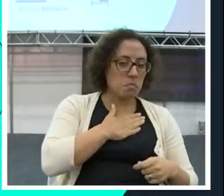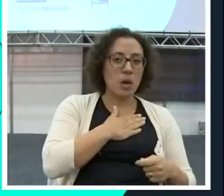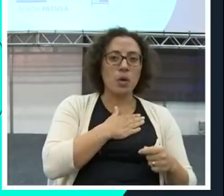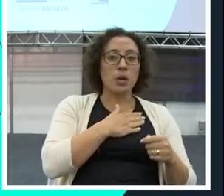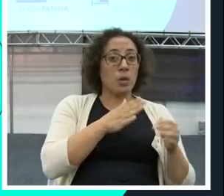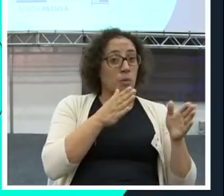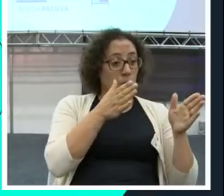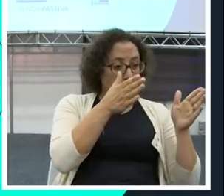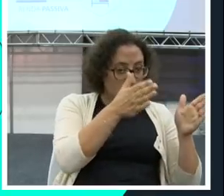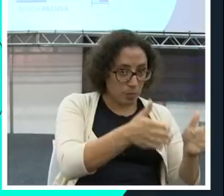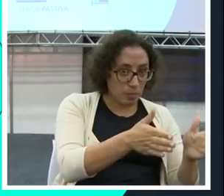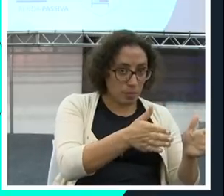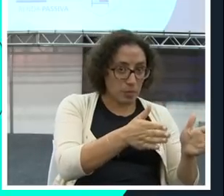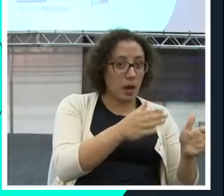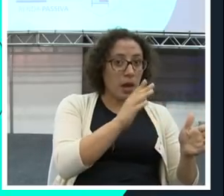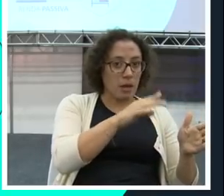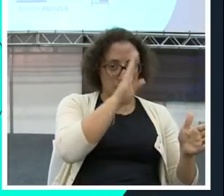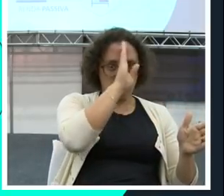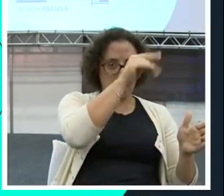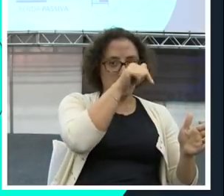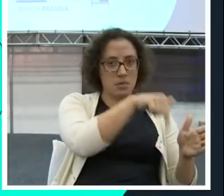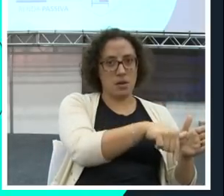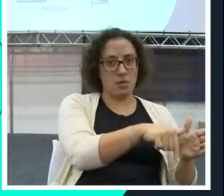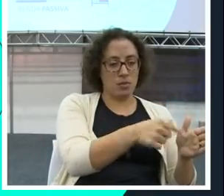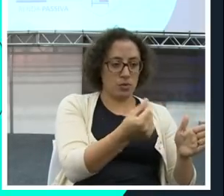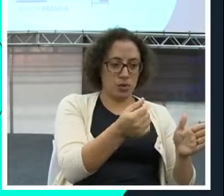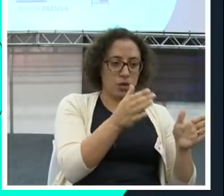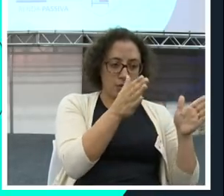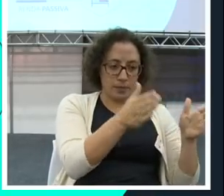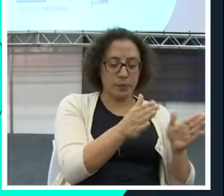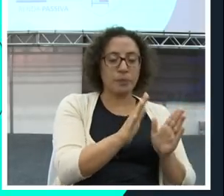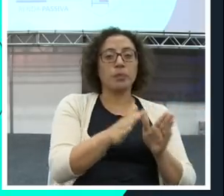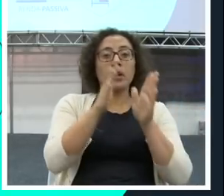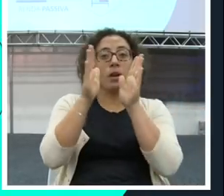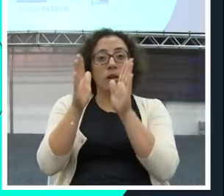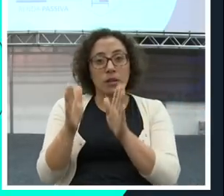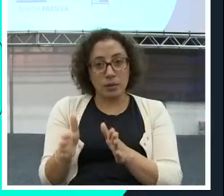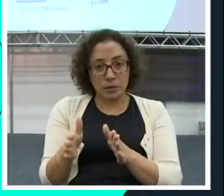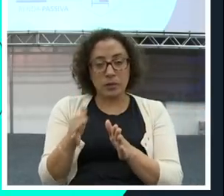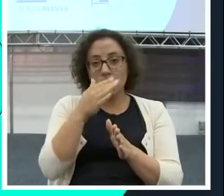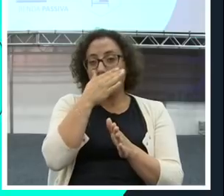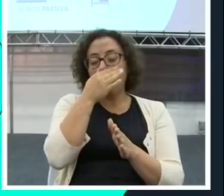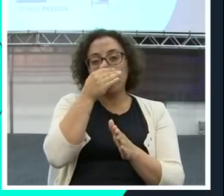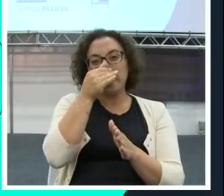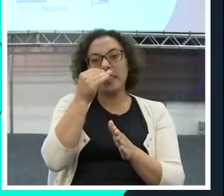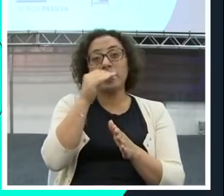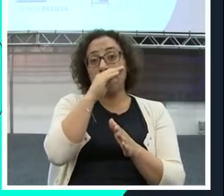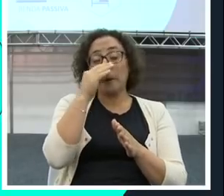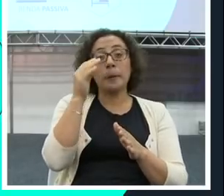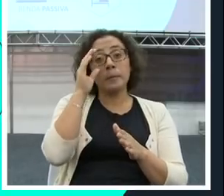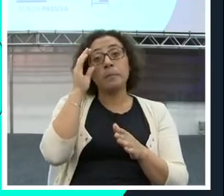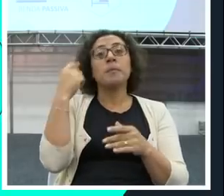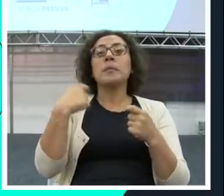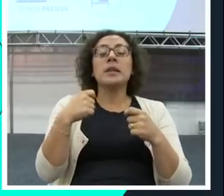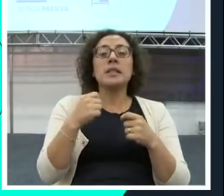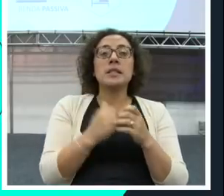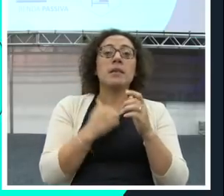classificar a sua renda principal. Além da renda principal, você tem que fazer uma atividade a mais.